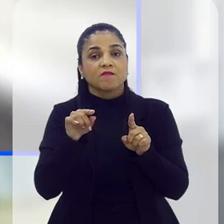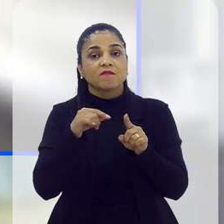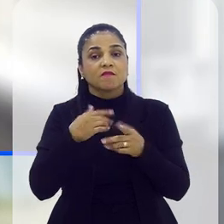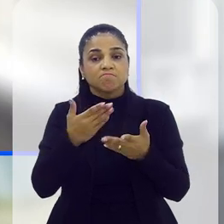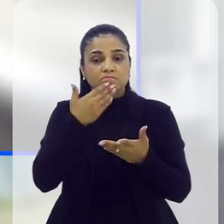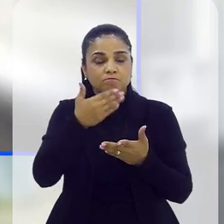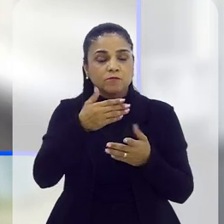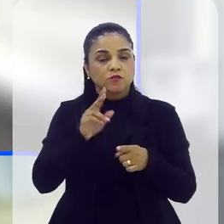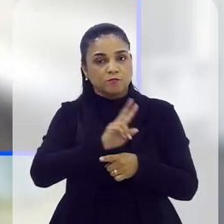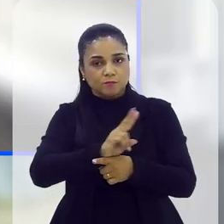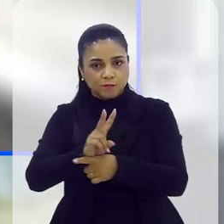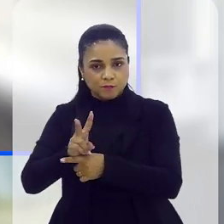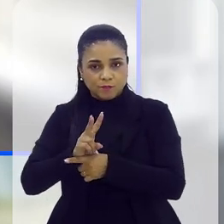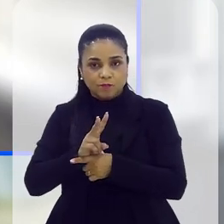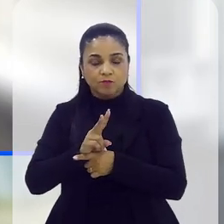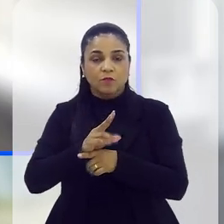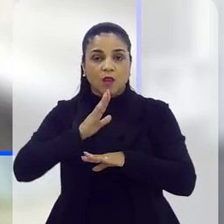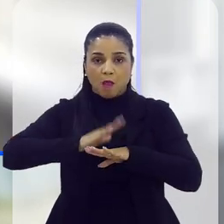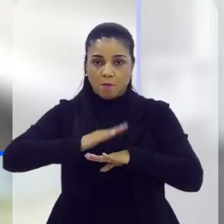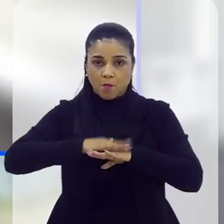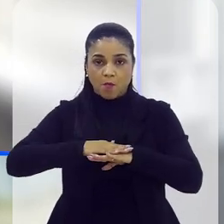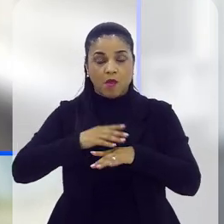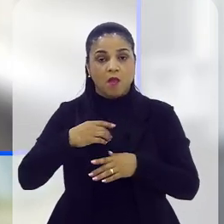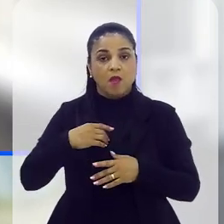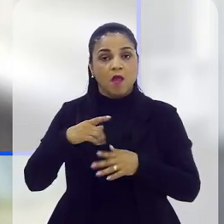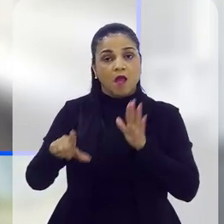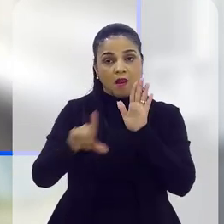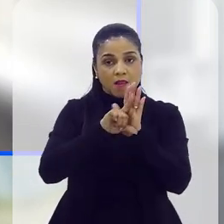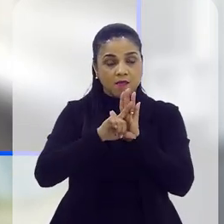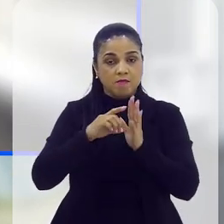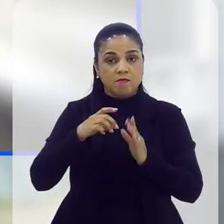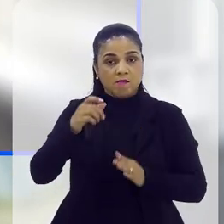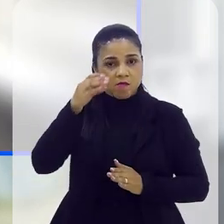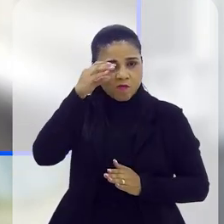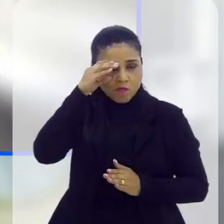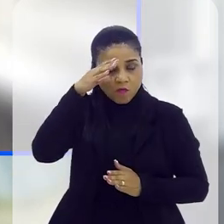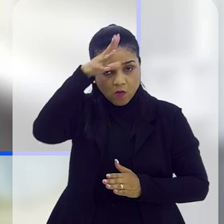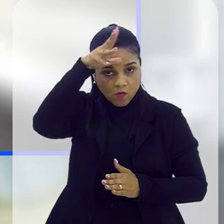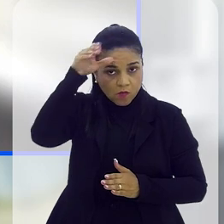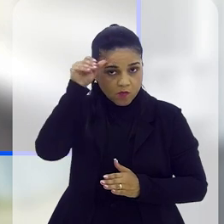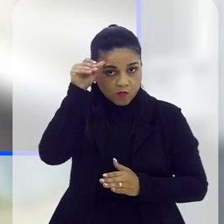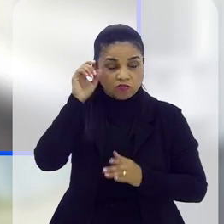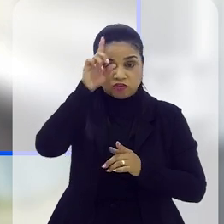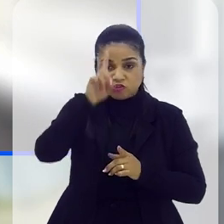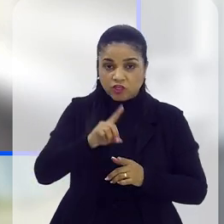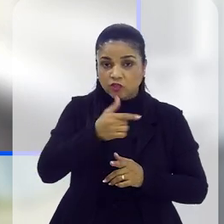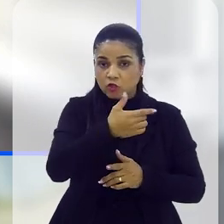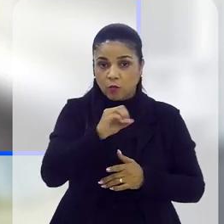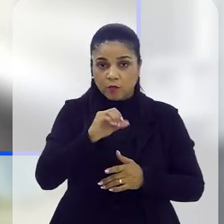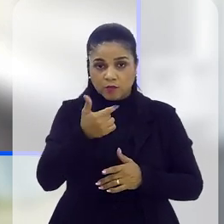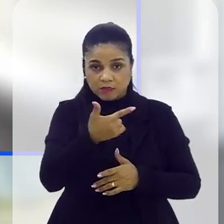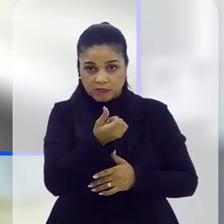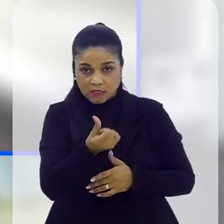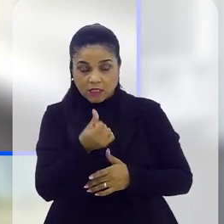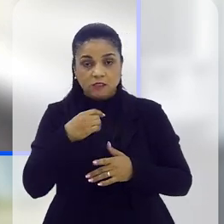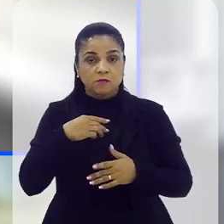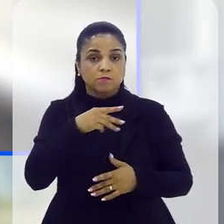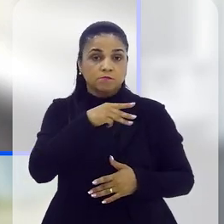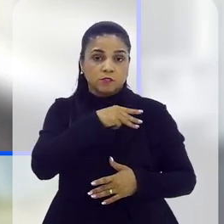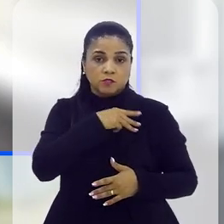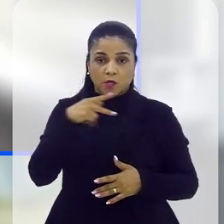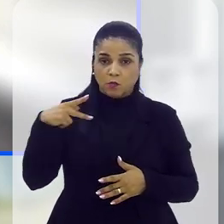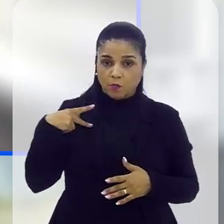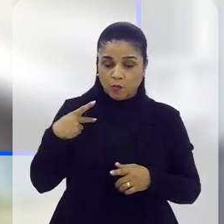requerer a medida protetiva de urgência por conta própria. Então a lei Maria da Penha previa esse direito desde 2006, ela pode procurar o Ministério